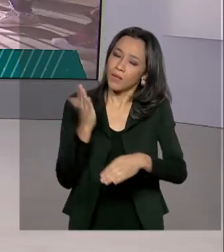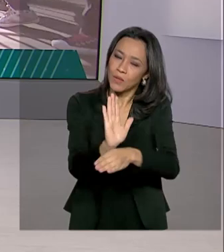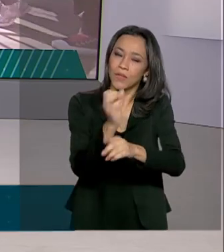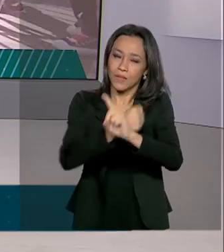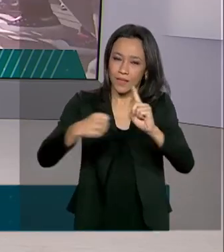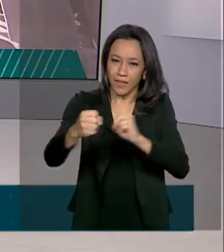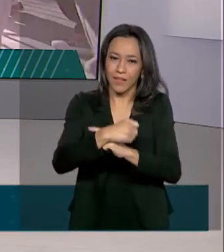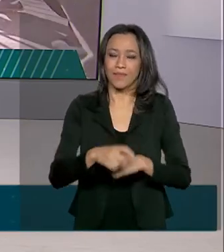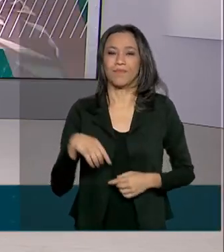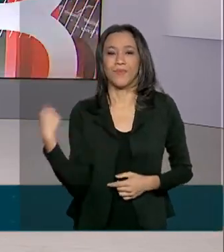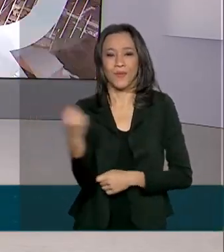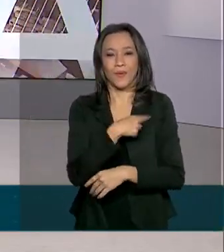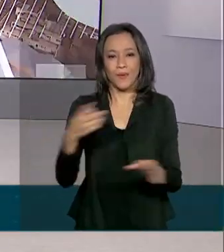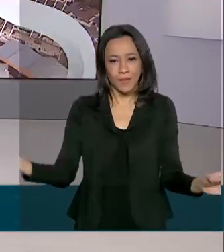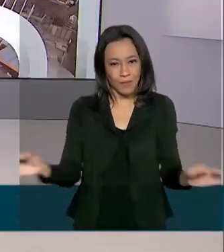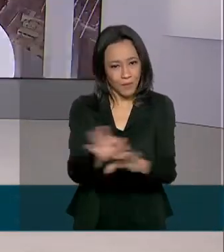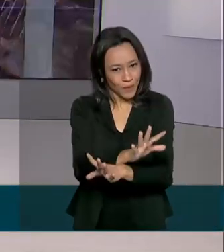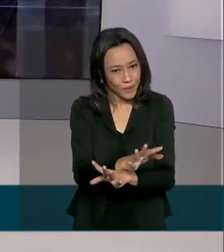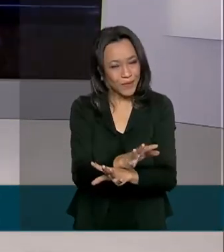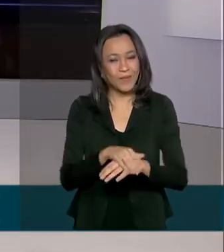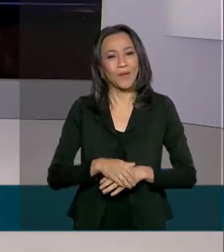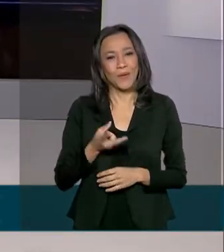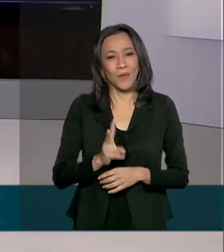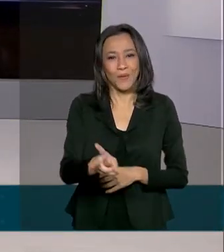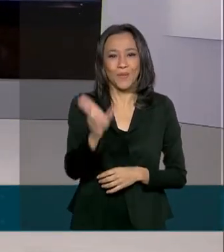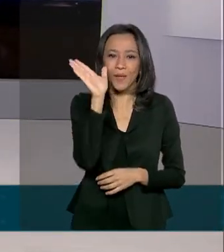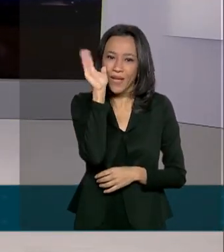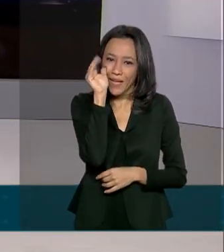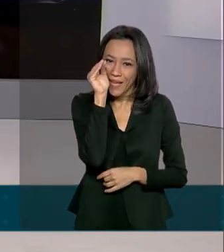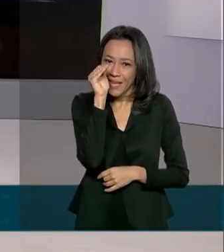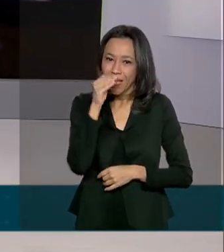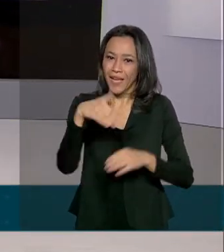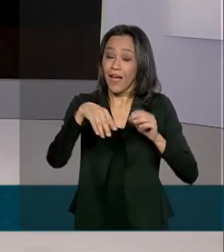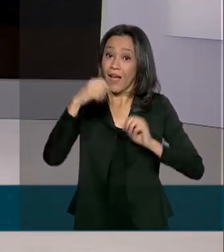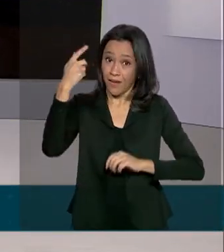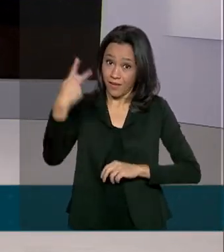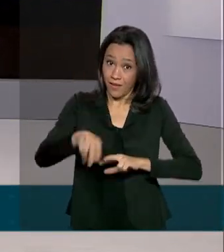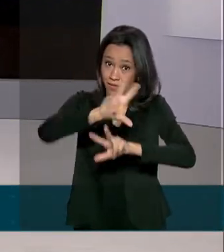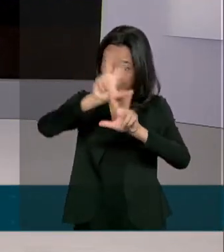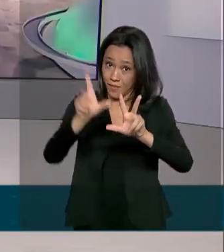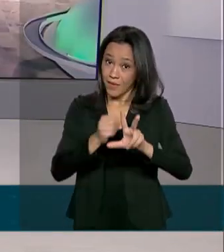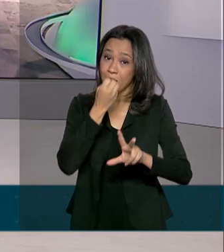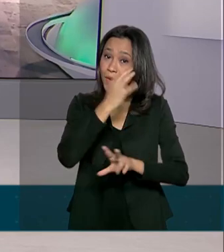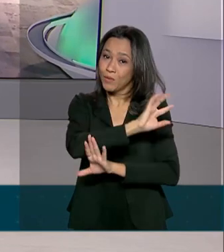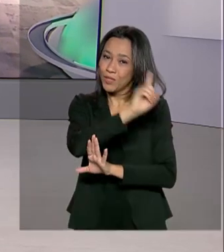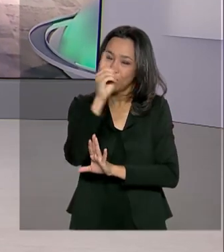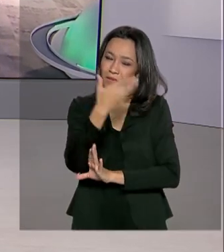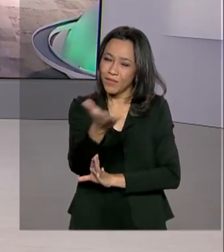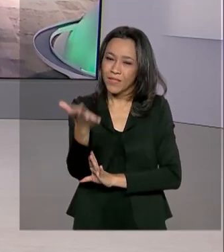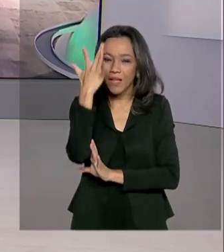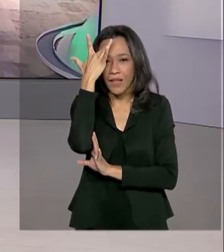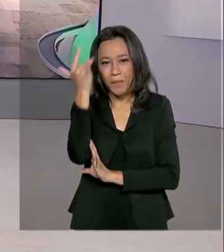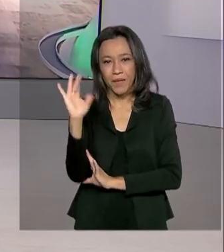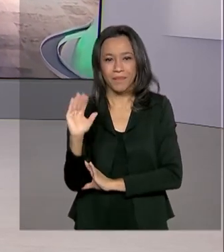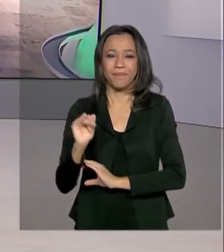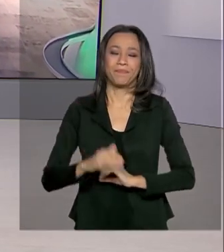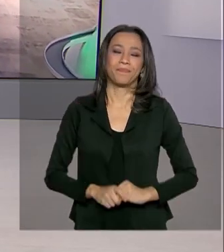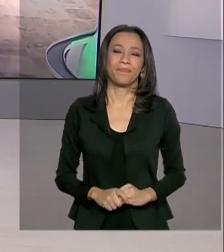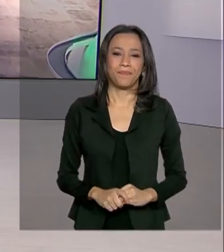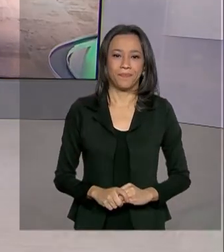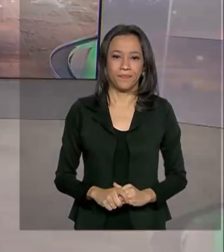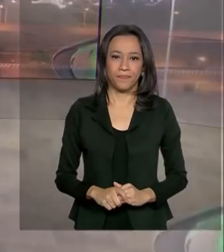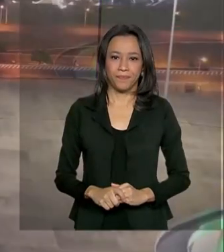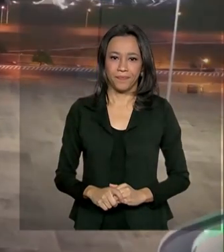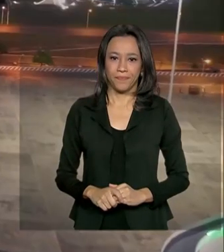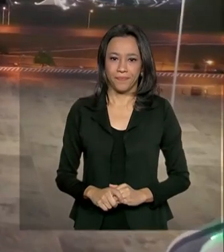O Brasil em Dia fica por aqui. Continue acompanhando a programação da TV Brasil. Bom dia para você e até amanhã. Tchau,